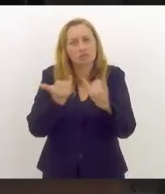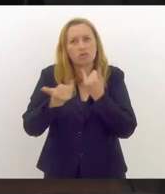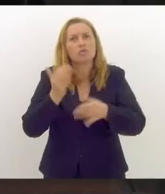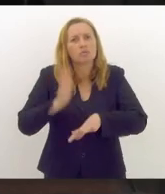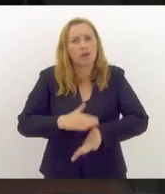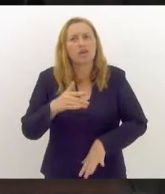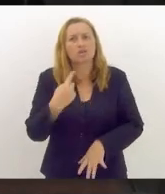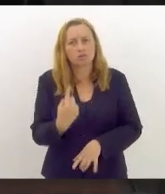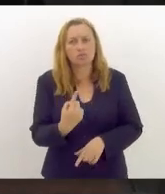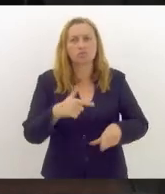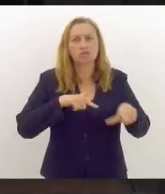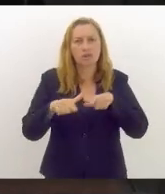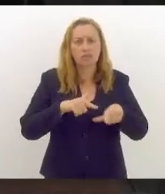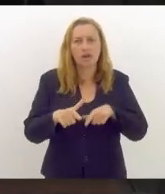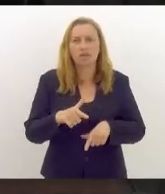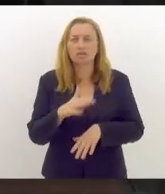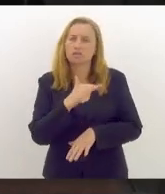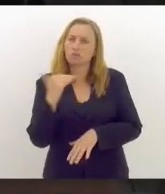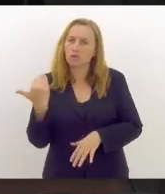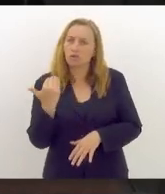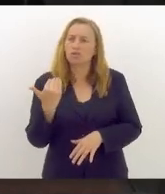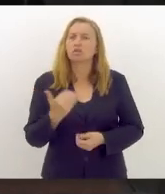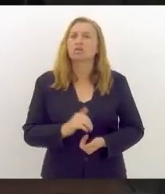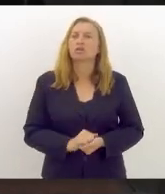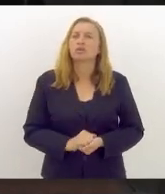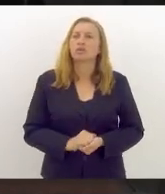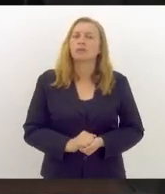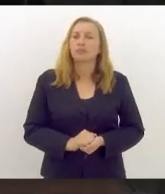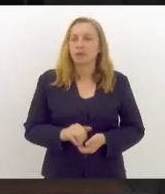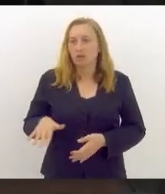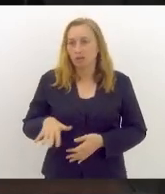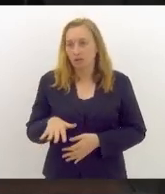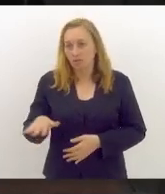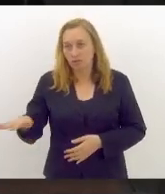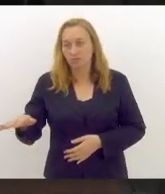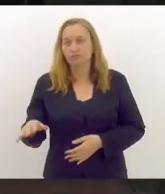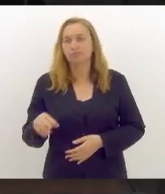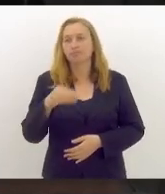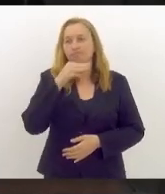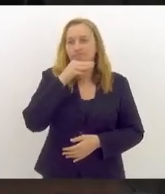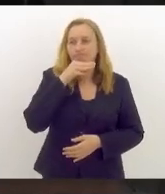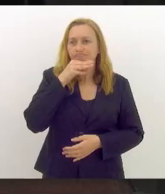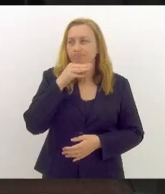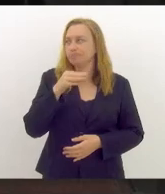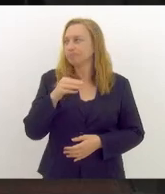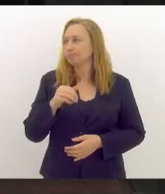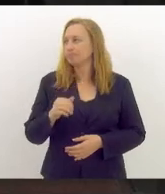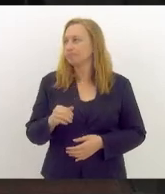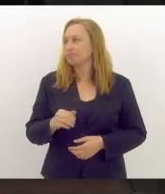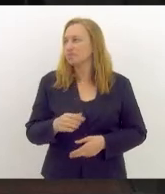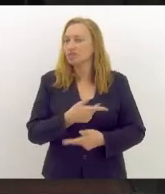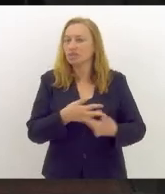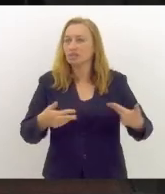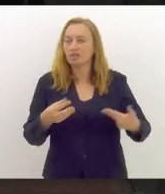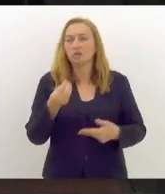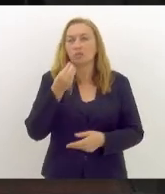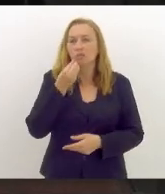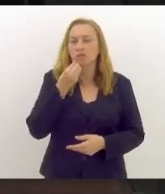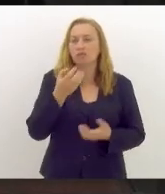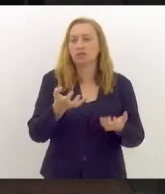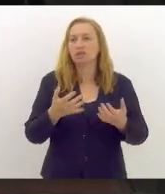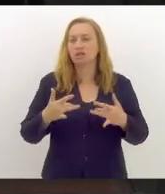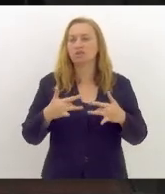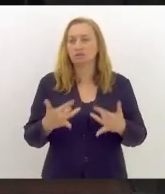operação letal da Polícia do Rio de Janeiro, da Comunidade de Manguinhos. Estive em Manguinhos durante a campanha, estive em Manguinhos durante esse mandato, em várias oportunidades, quero me